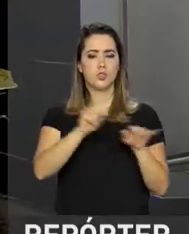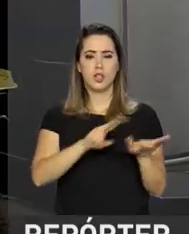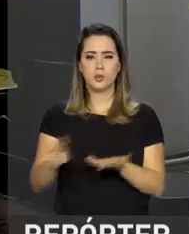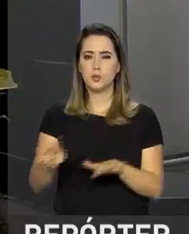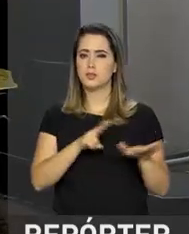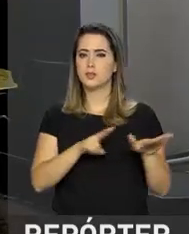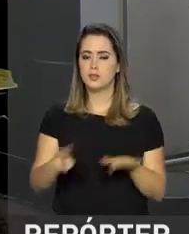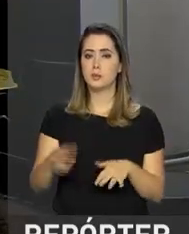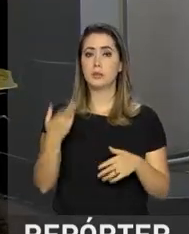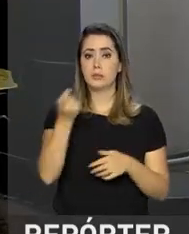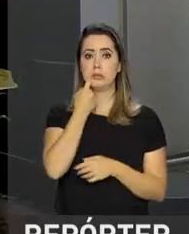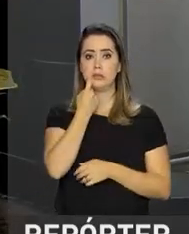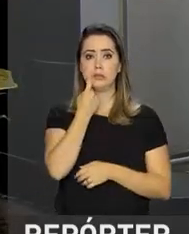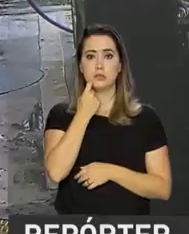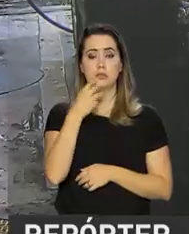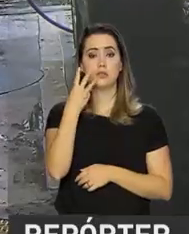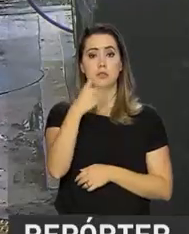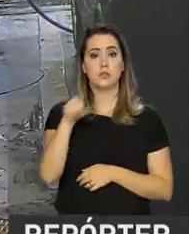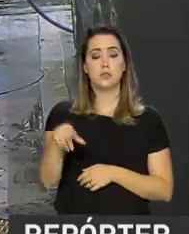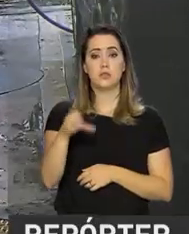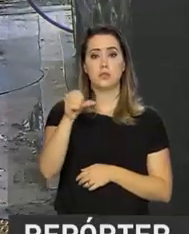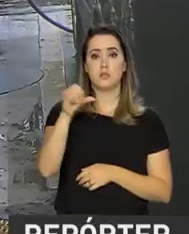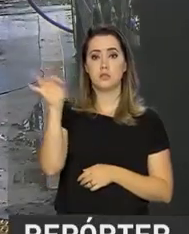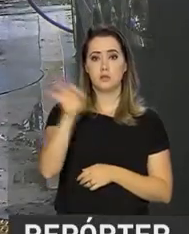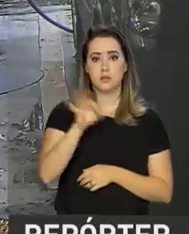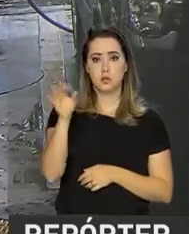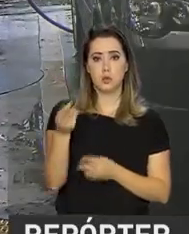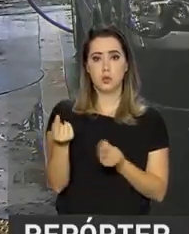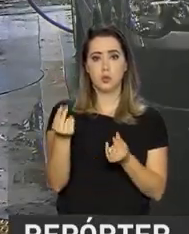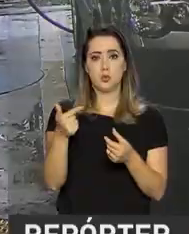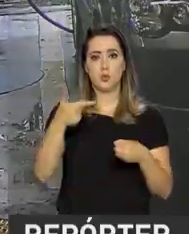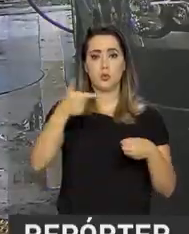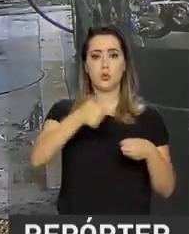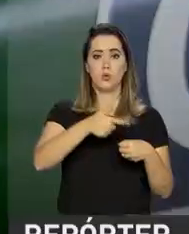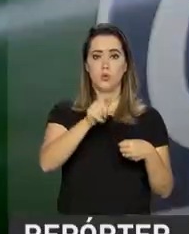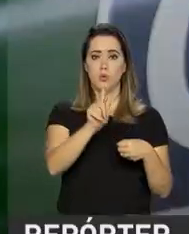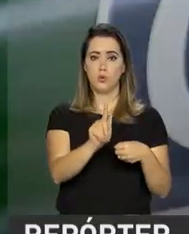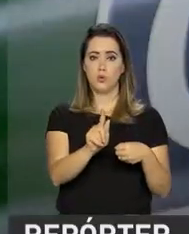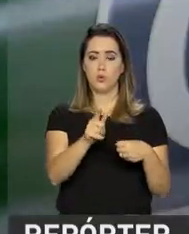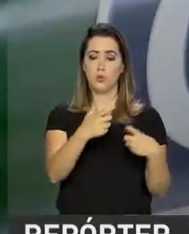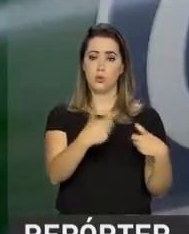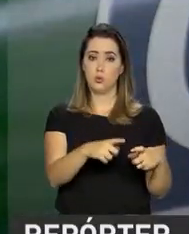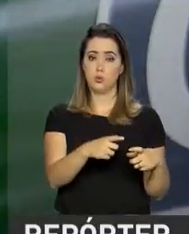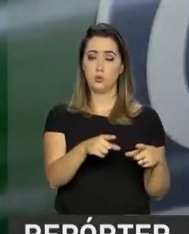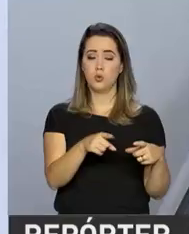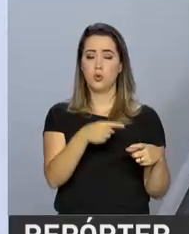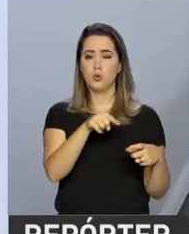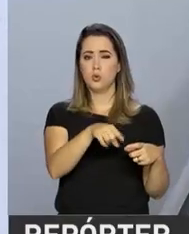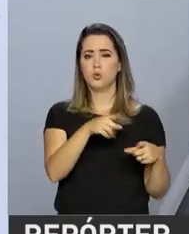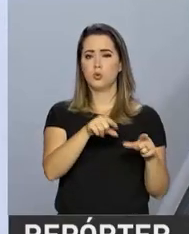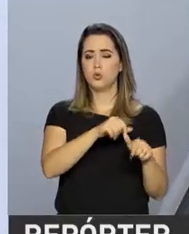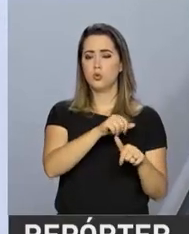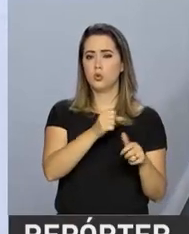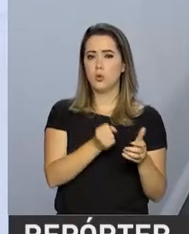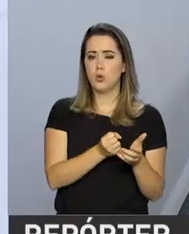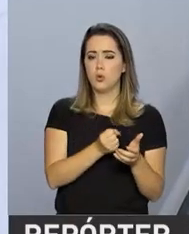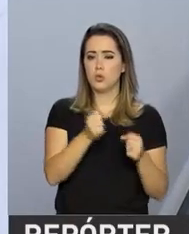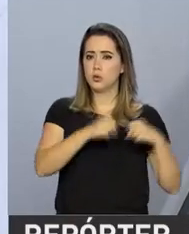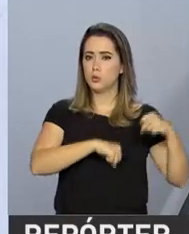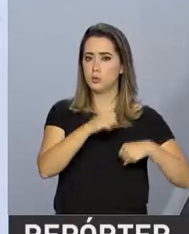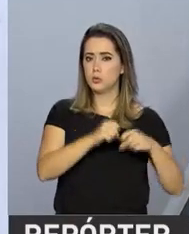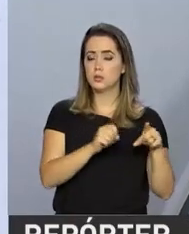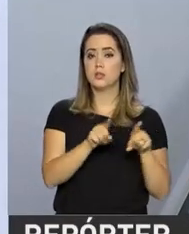sexta-feira, a redução será de 3,9% nos preços da gasolina nas refinarias. O maior corte desde